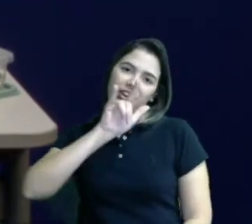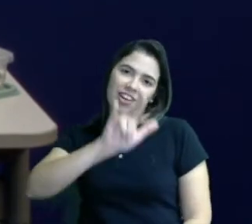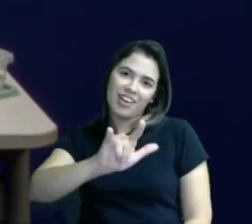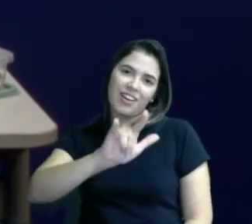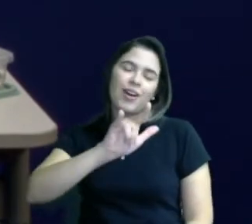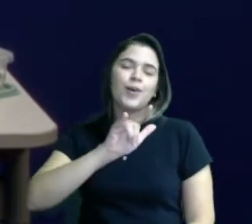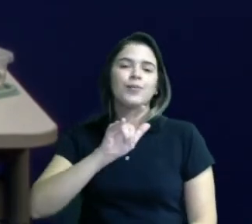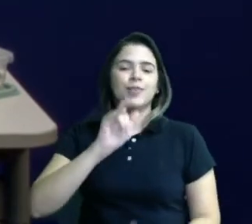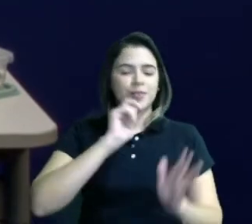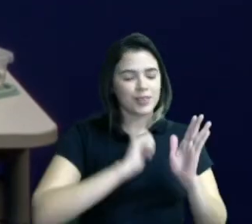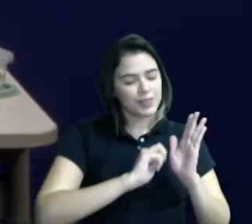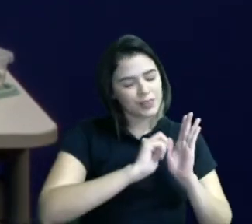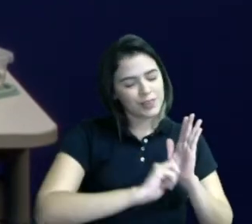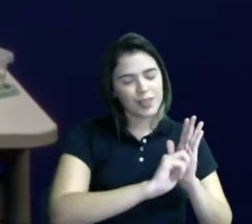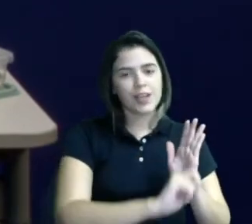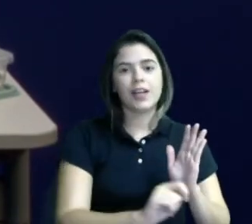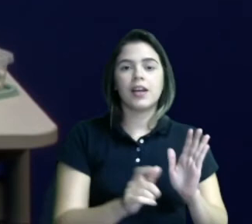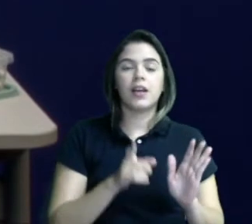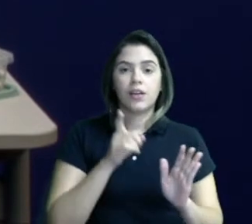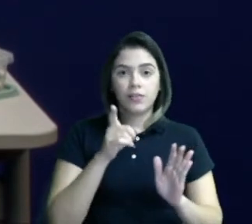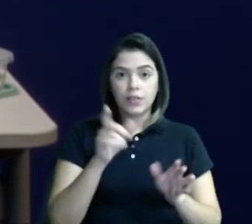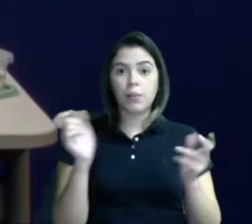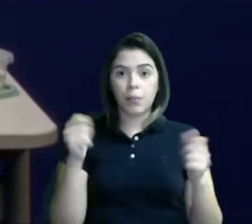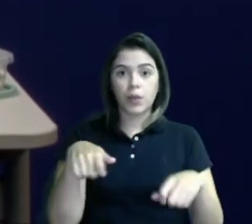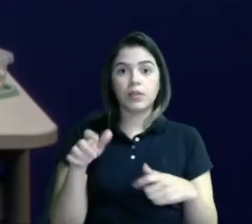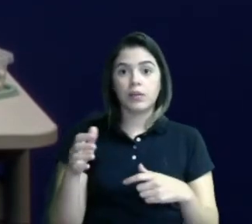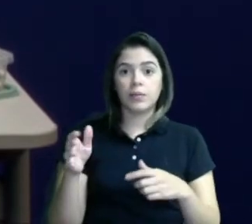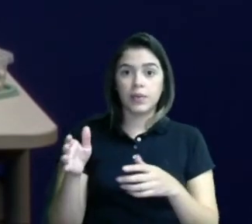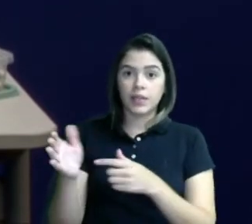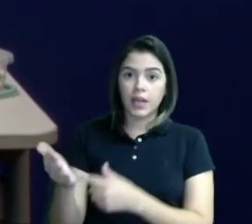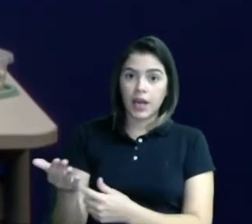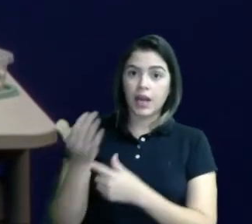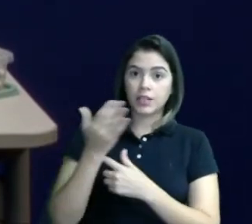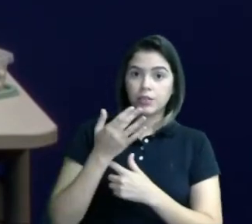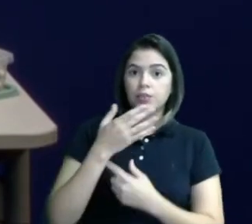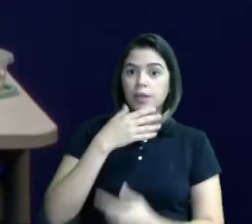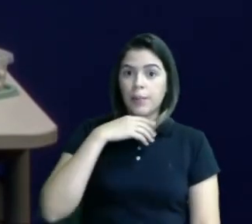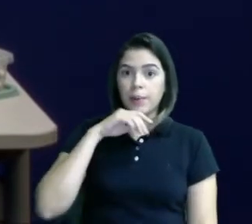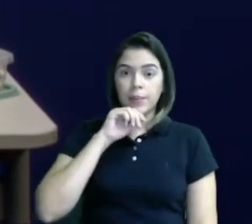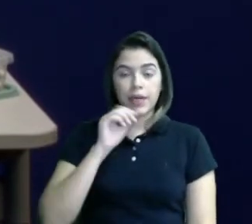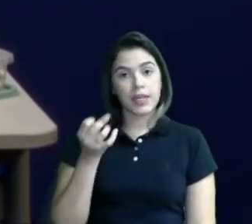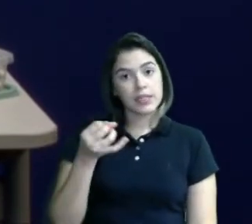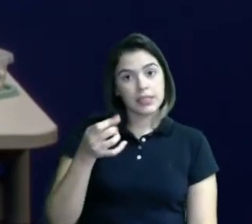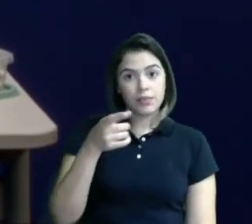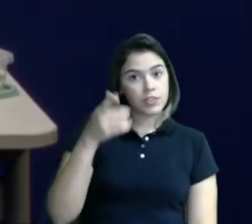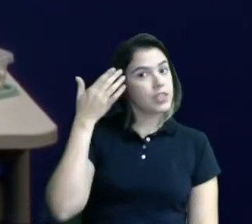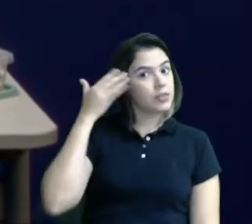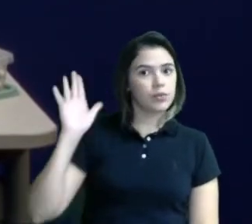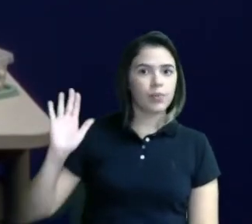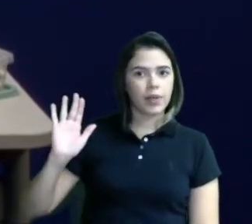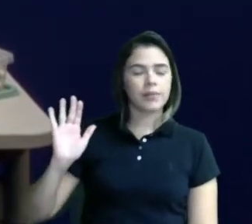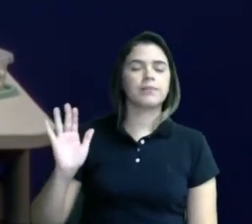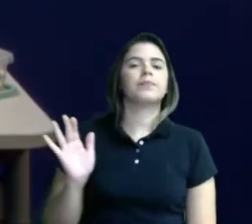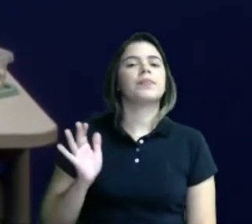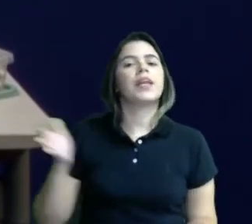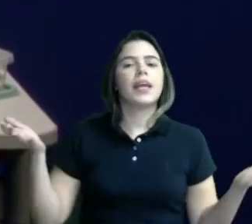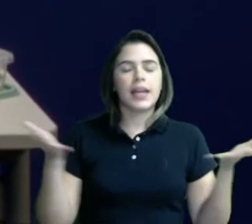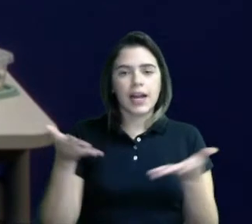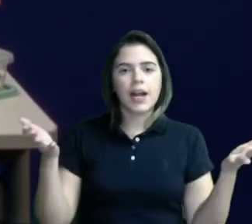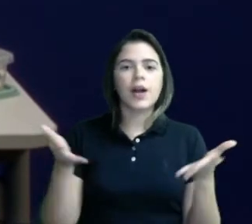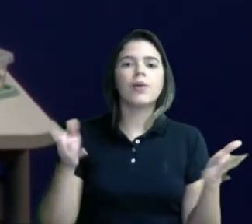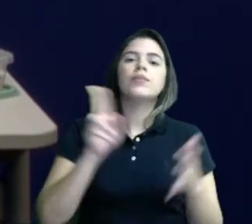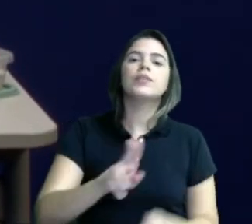Papai, te amo. E se vocês pedem ajuda a mamãe, tá? Se vocês não souberem. E aí, vocês vão poder